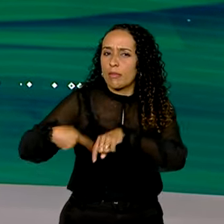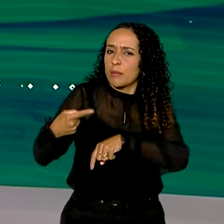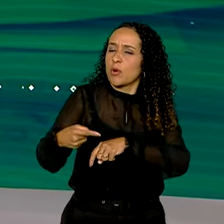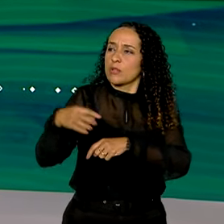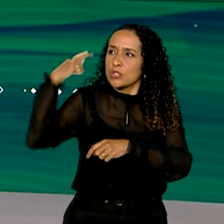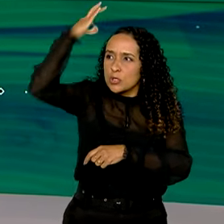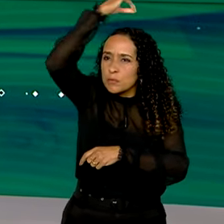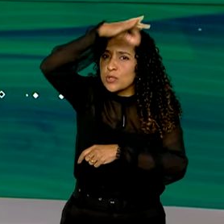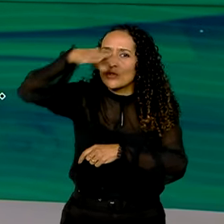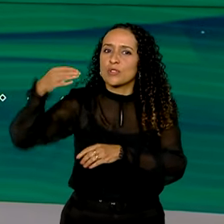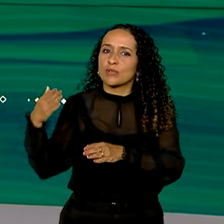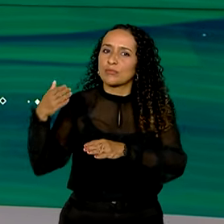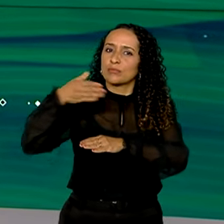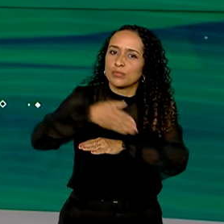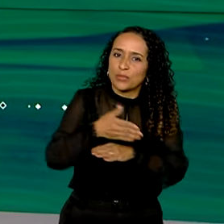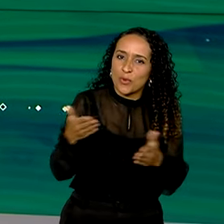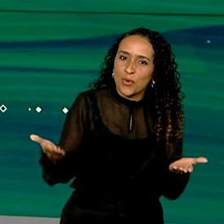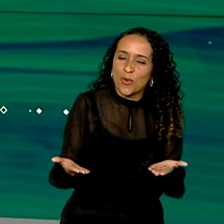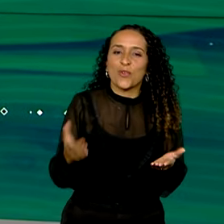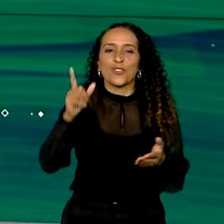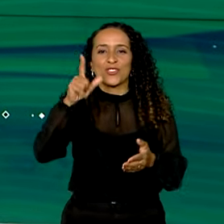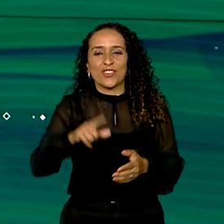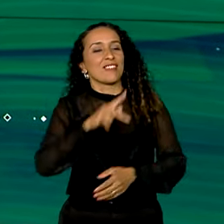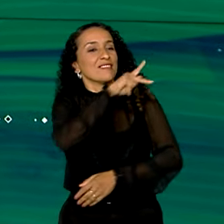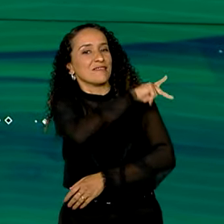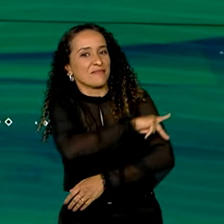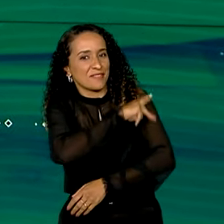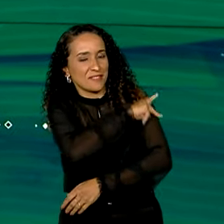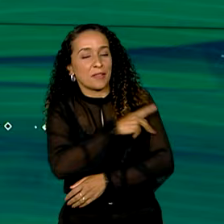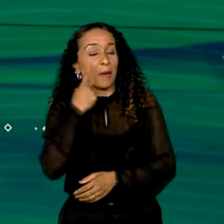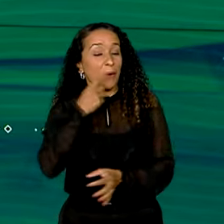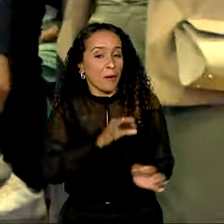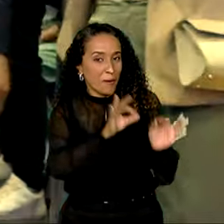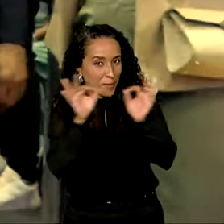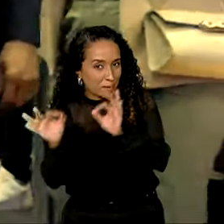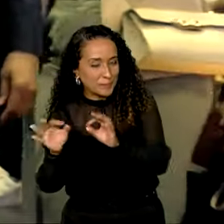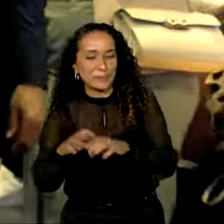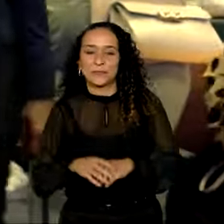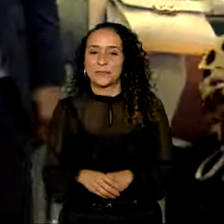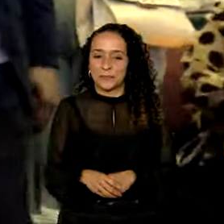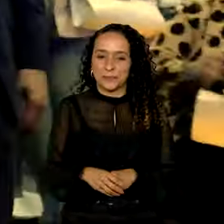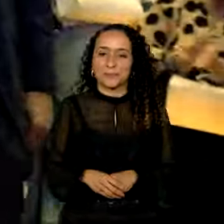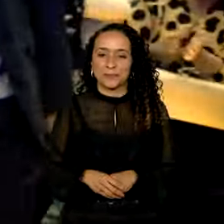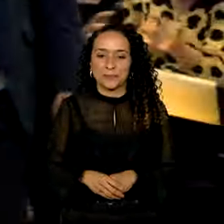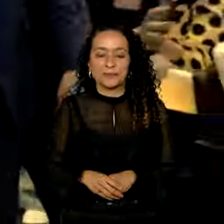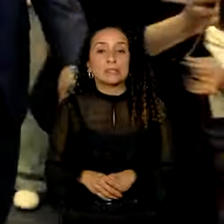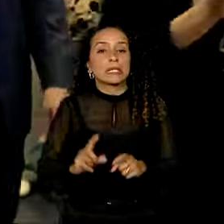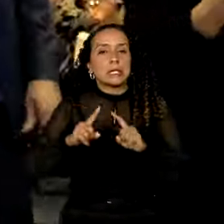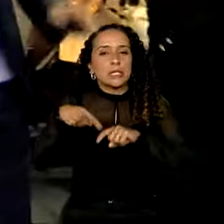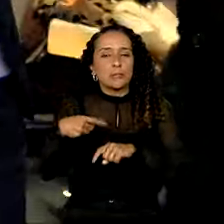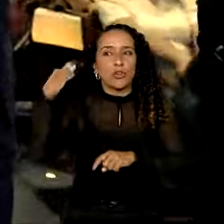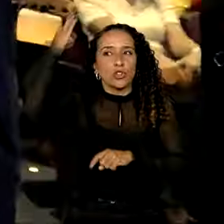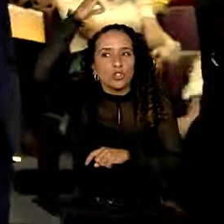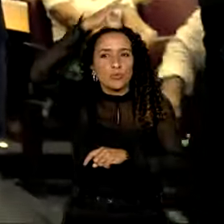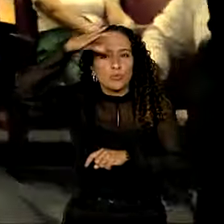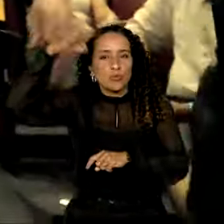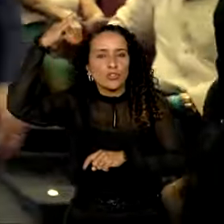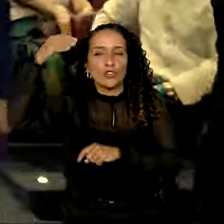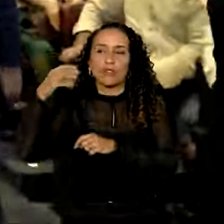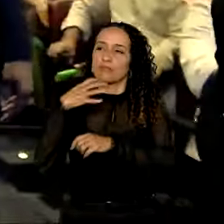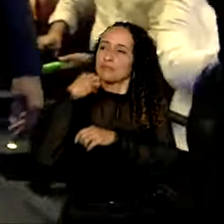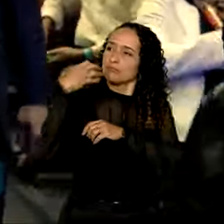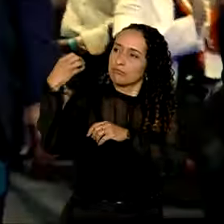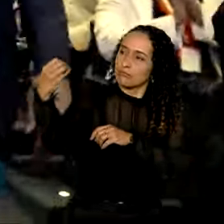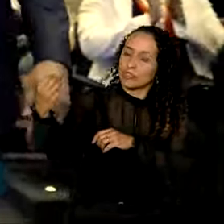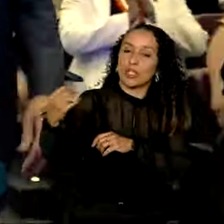pelo Espírito Santo, hoje foi a vez do Piauí. Veja só. Depois de passar pelo Espírito Santo,